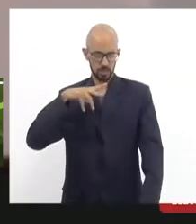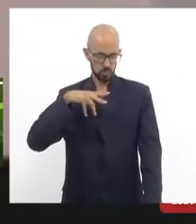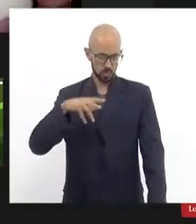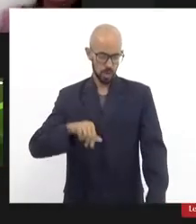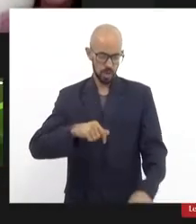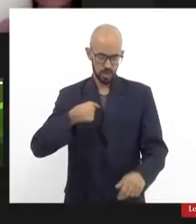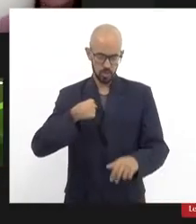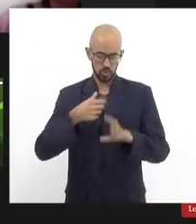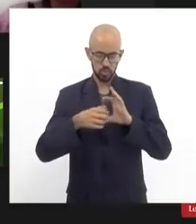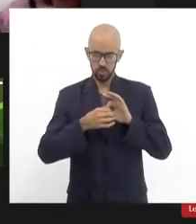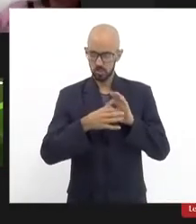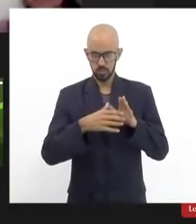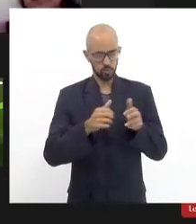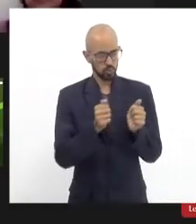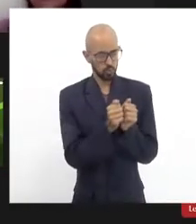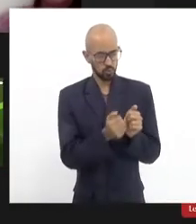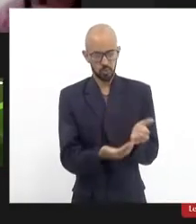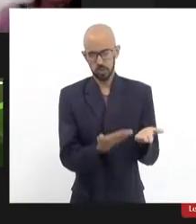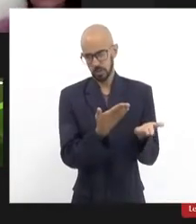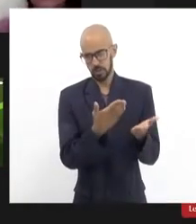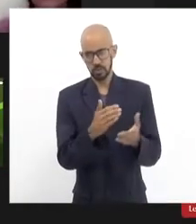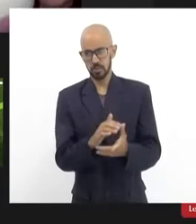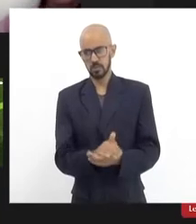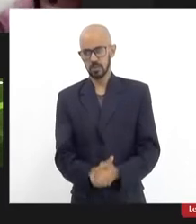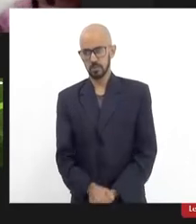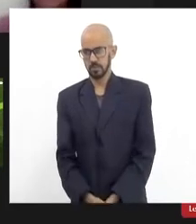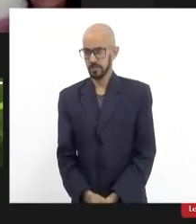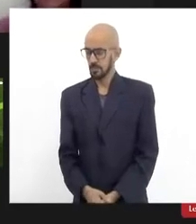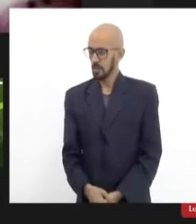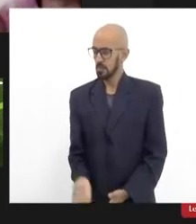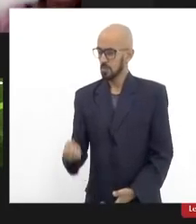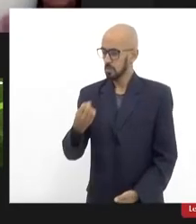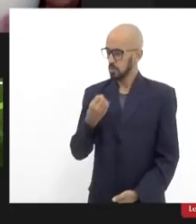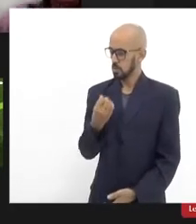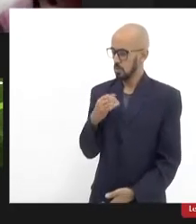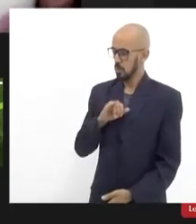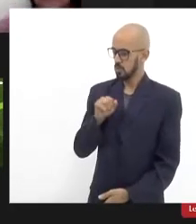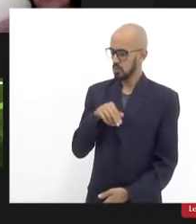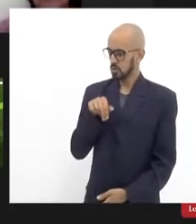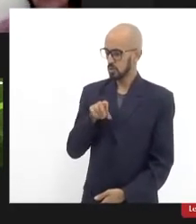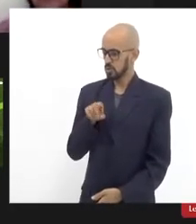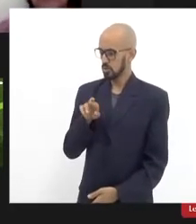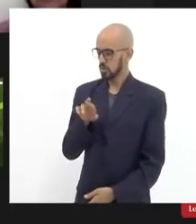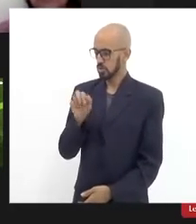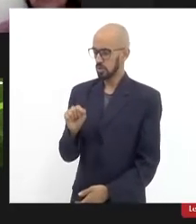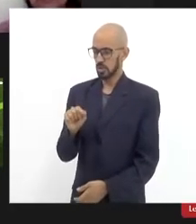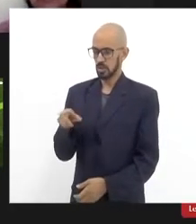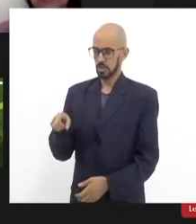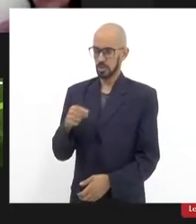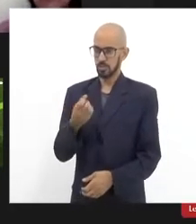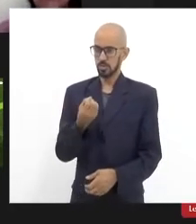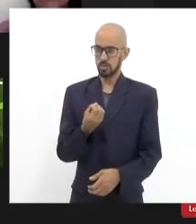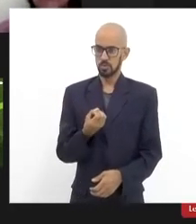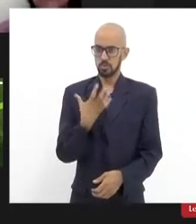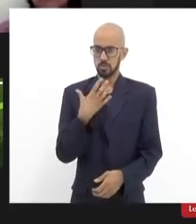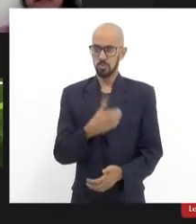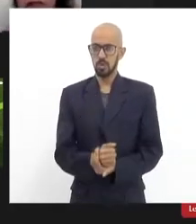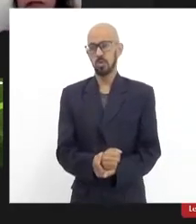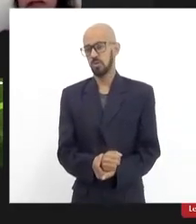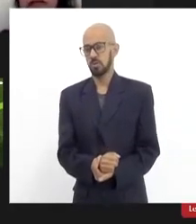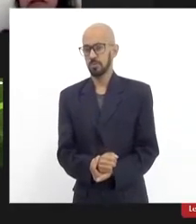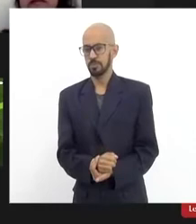batalha beleza Jandira como sempre objetiva prática é